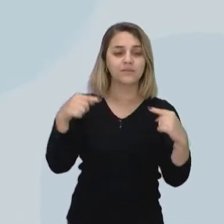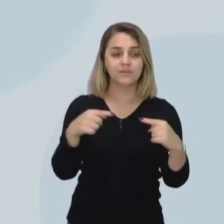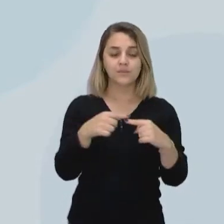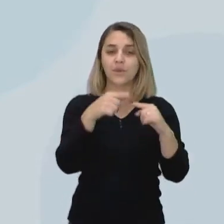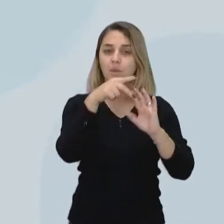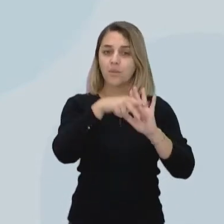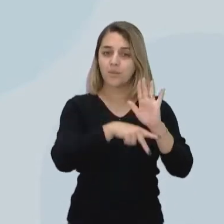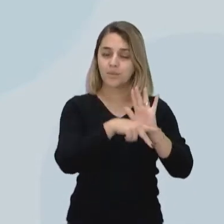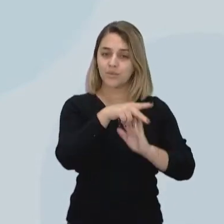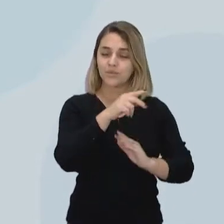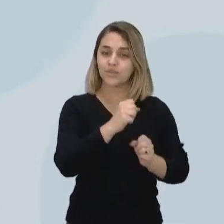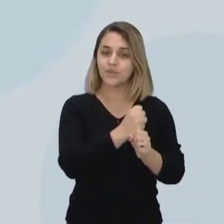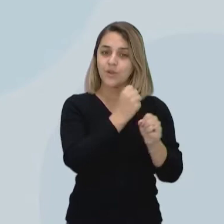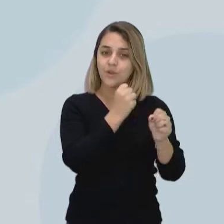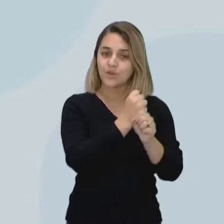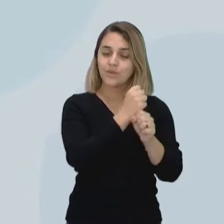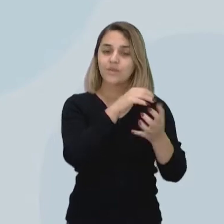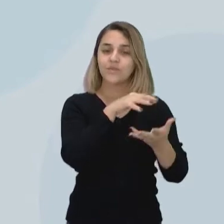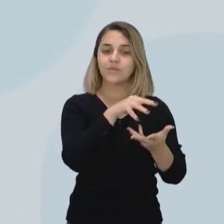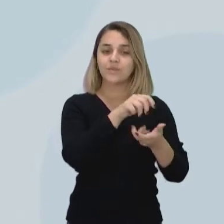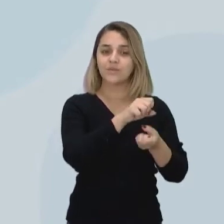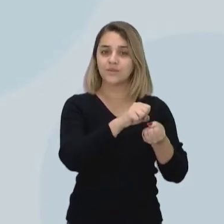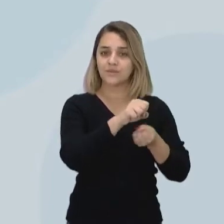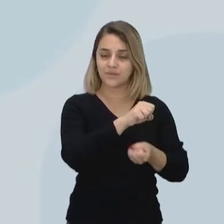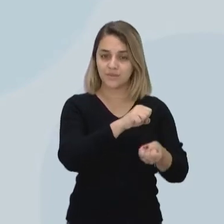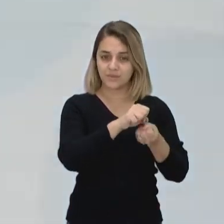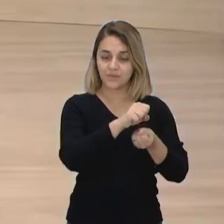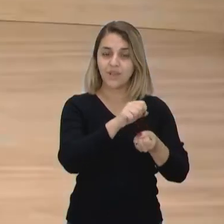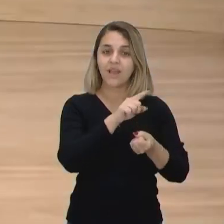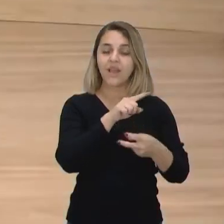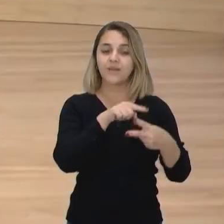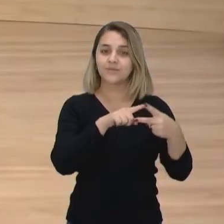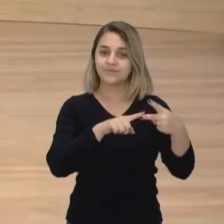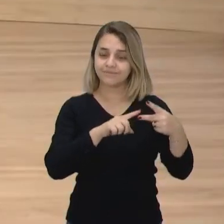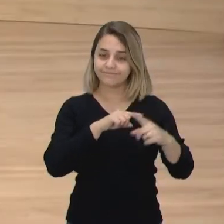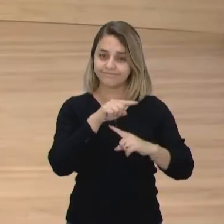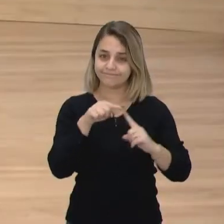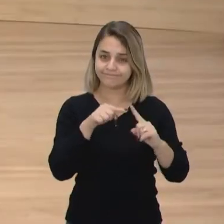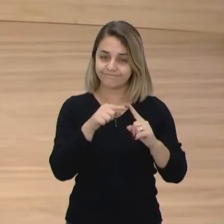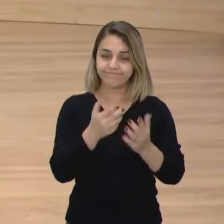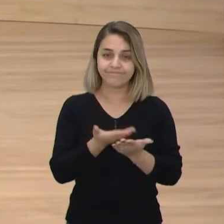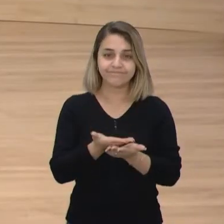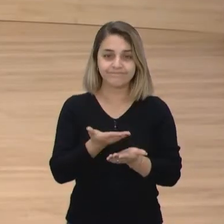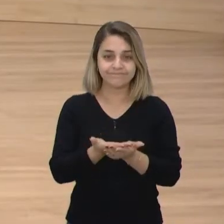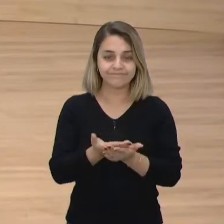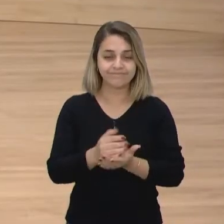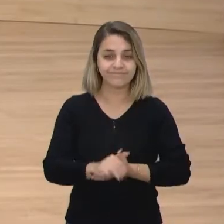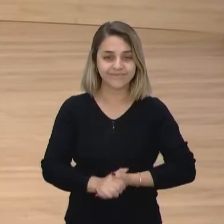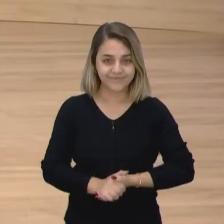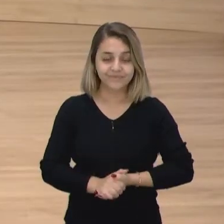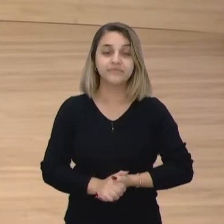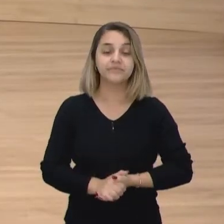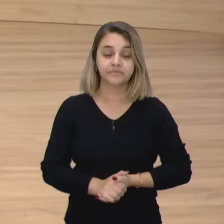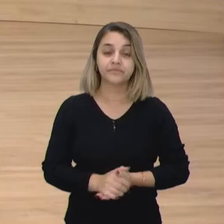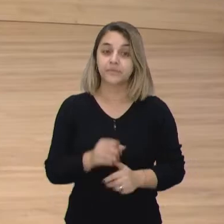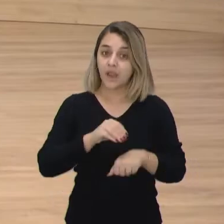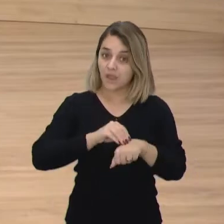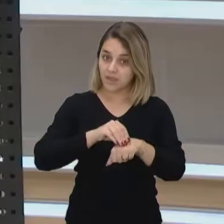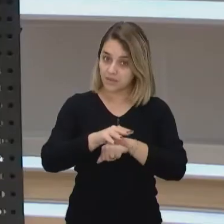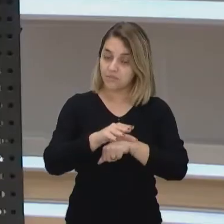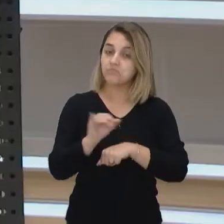sustentáveis. Então, são esses dois objetivos da nossa aula. Sempre bom orientar vocês,